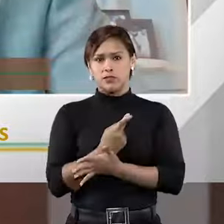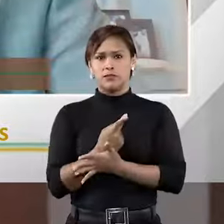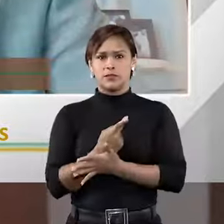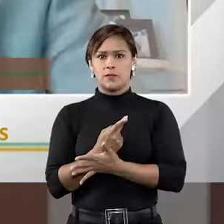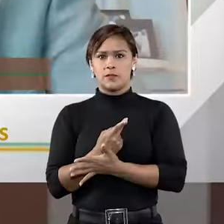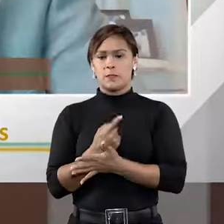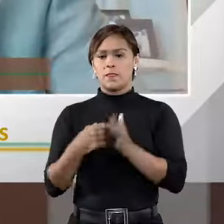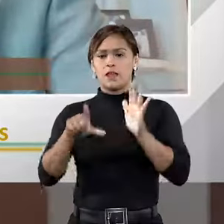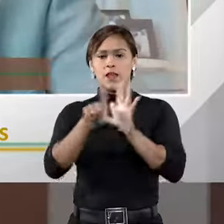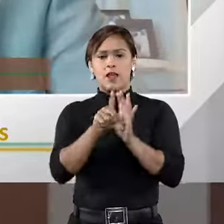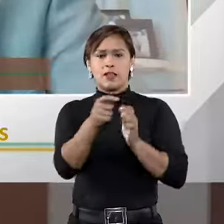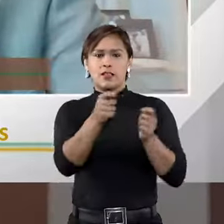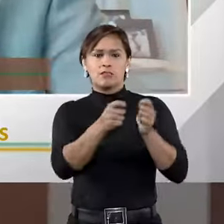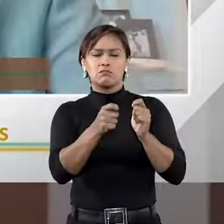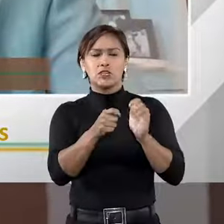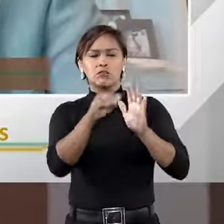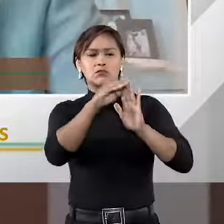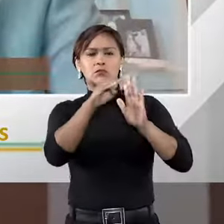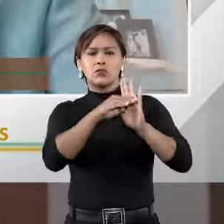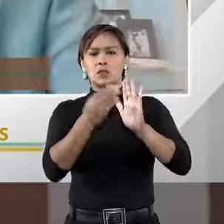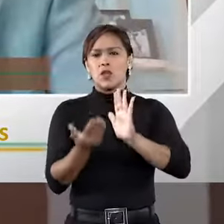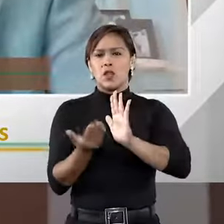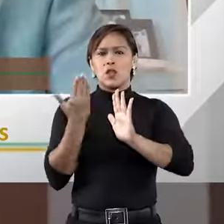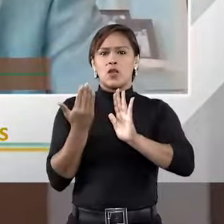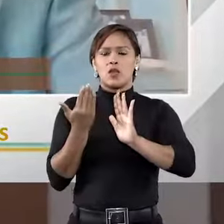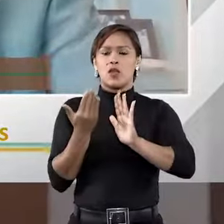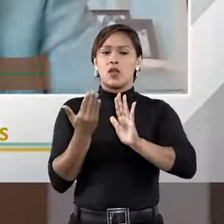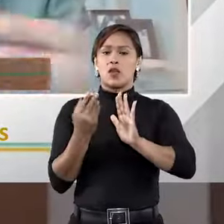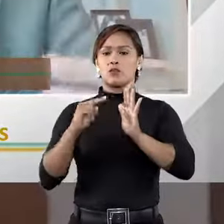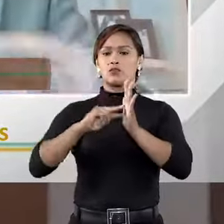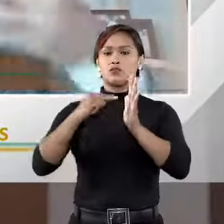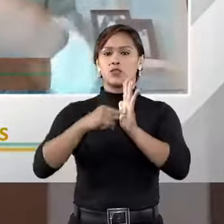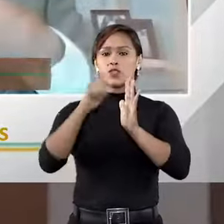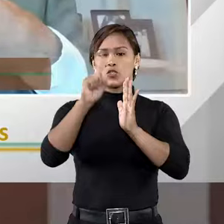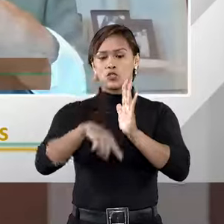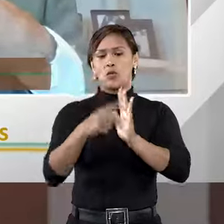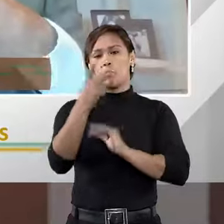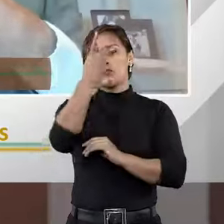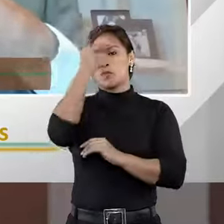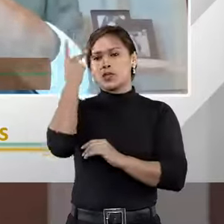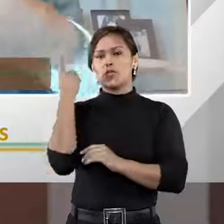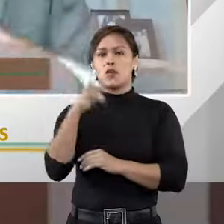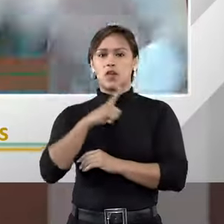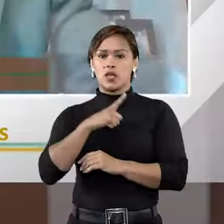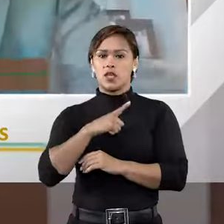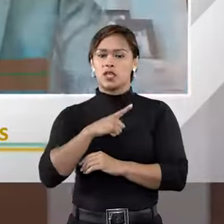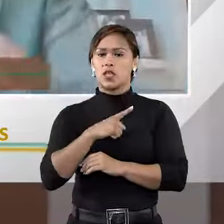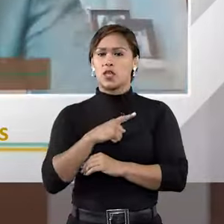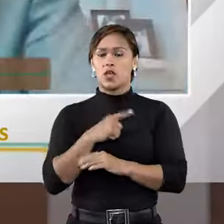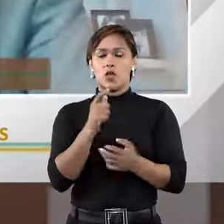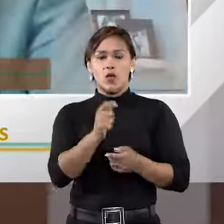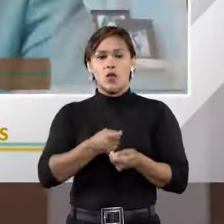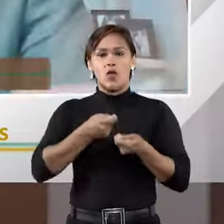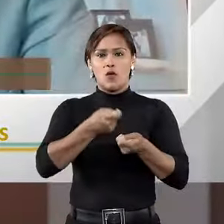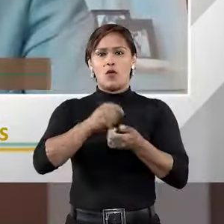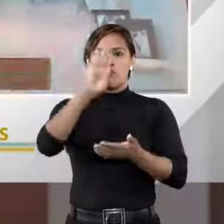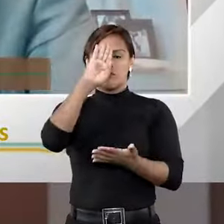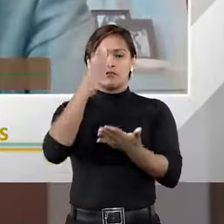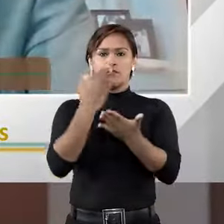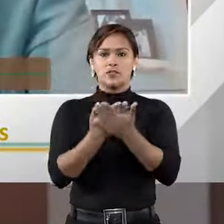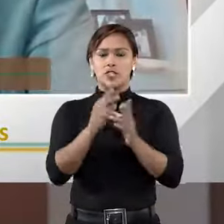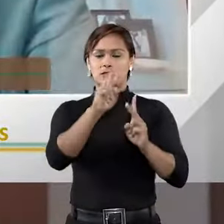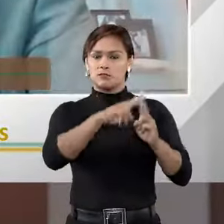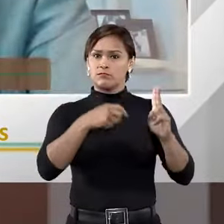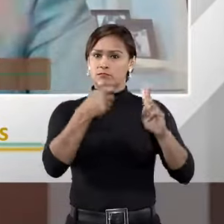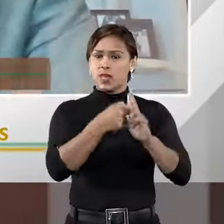A lei da arbitragem não estabelece pressuposto nenhum a não ser o de que seja alguém idôneo e de confiança das partes. É o que